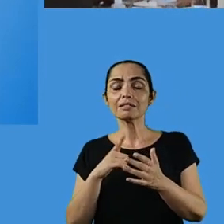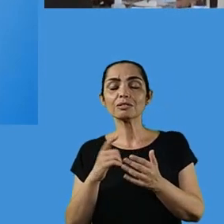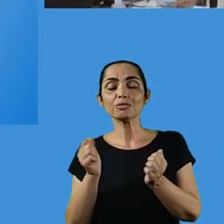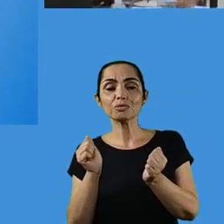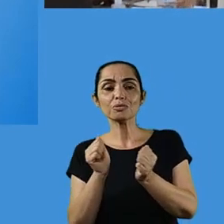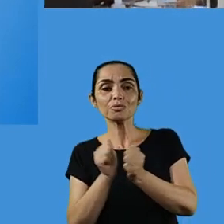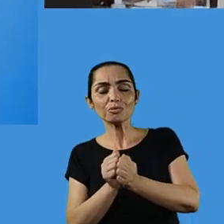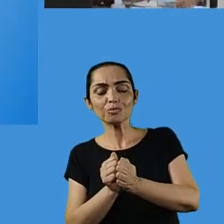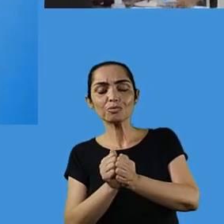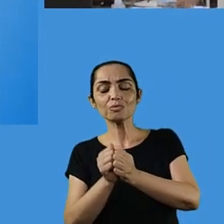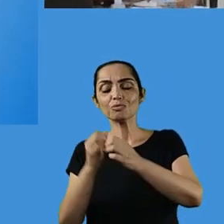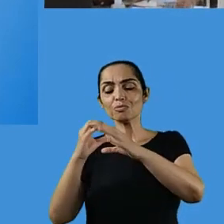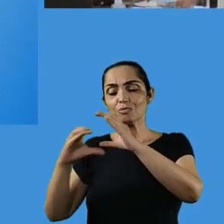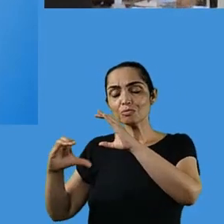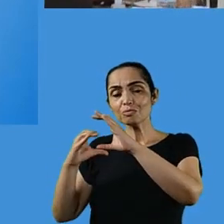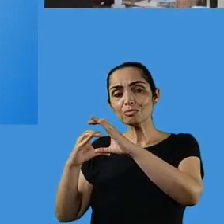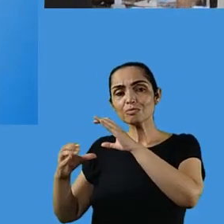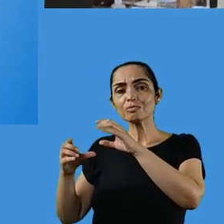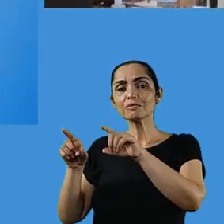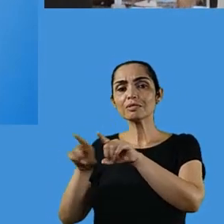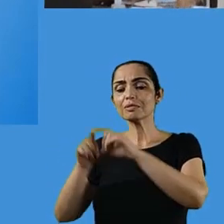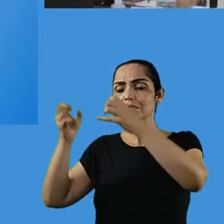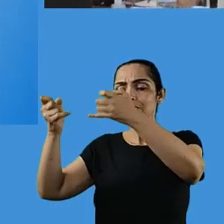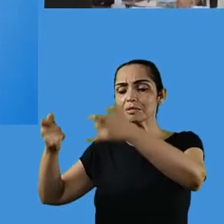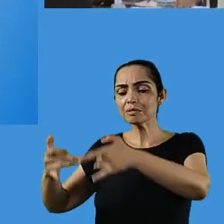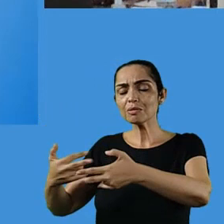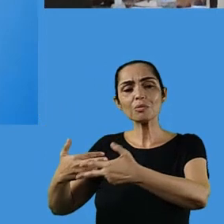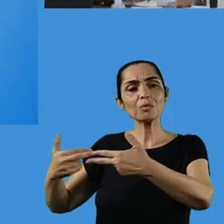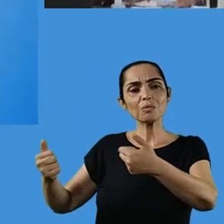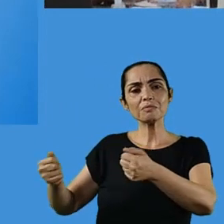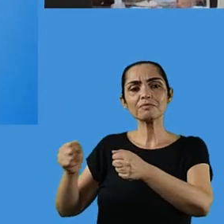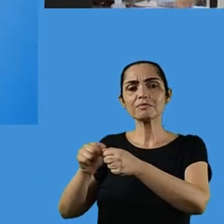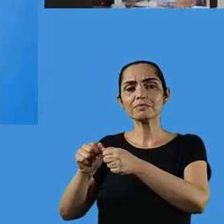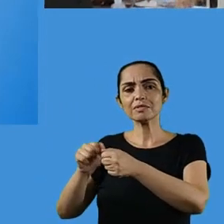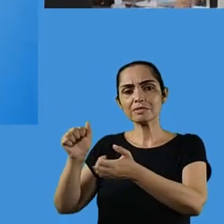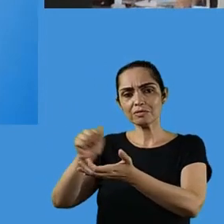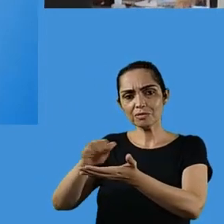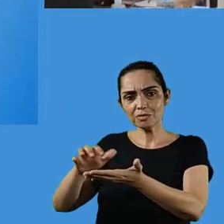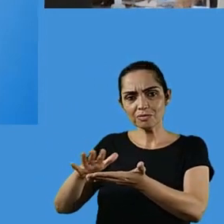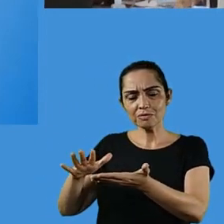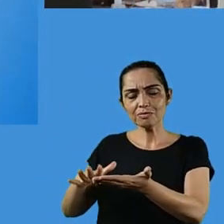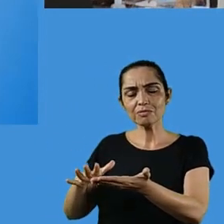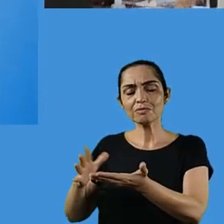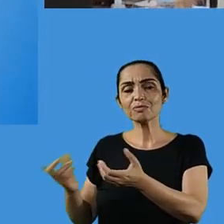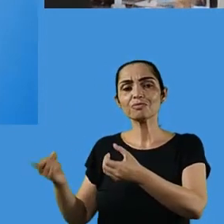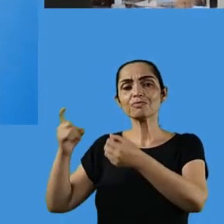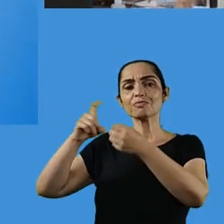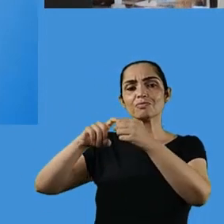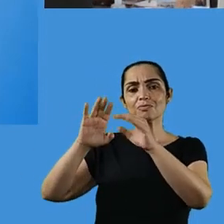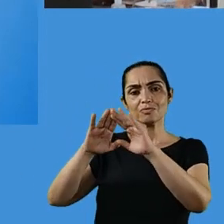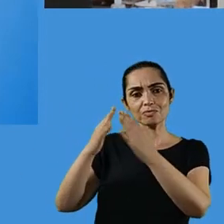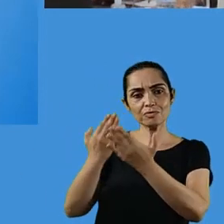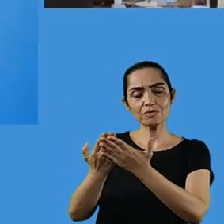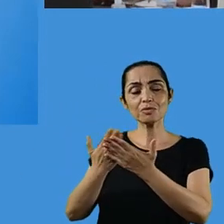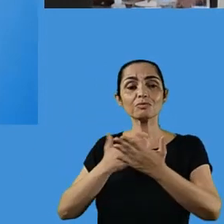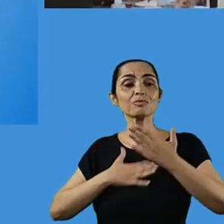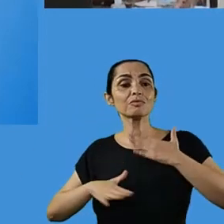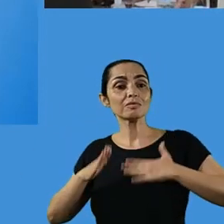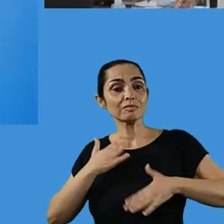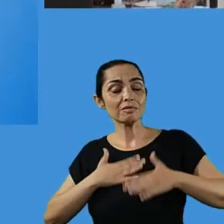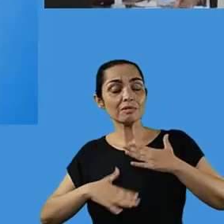configurando para ele como que vai ser essas modificações, de forma tranquila, de forma que eles entendam essas